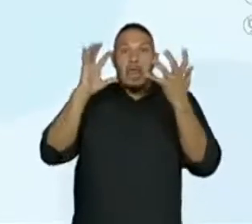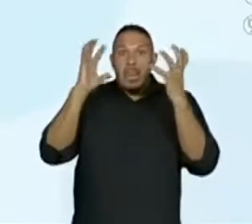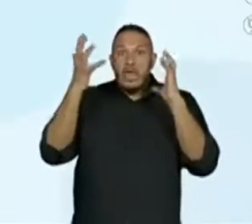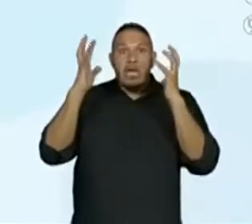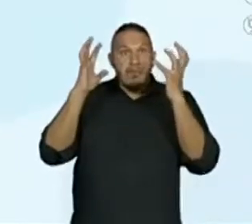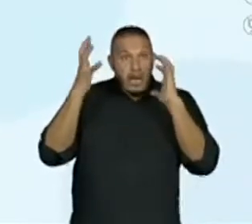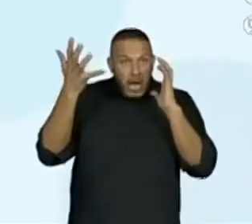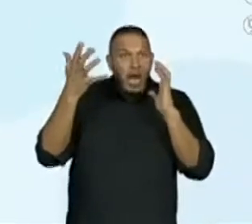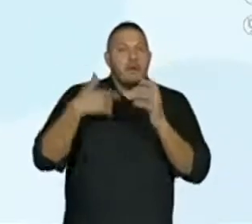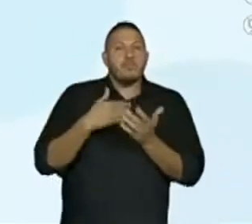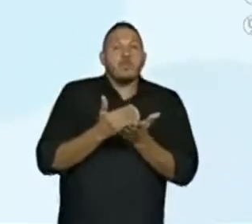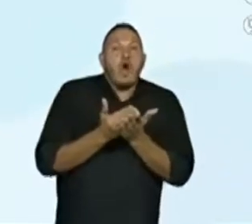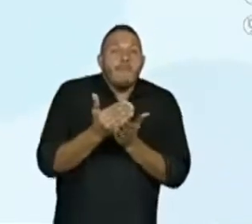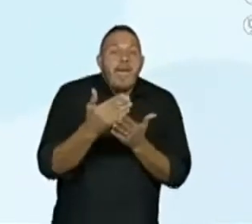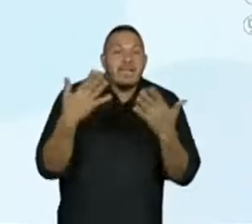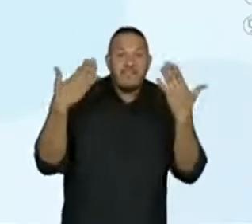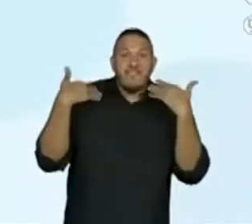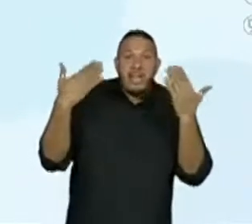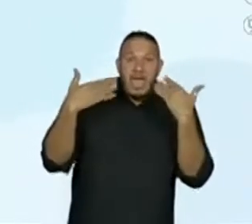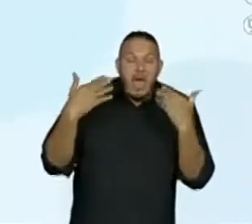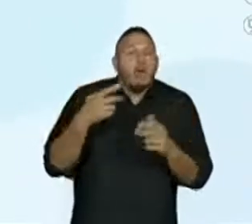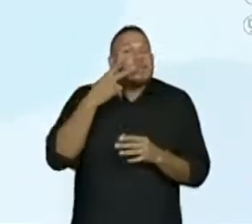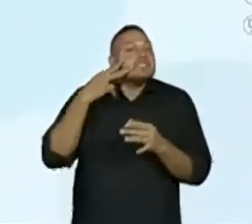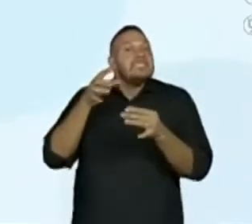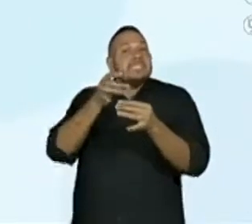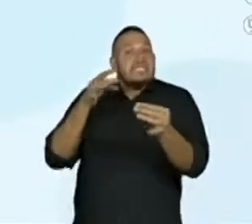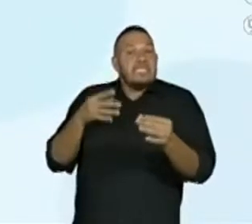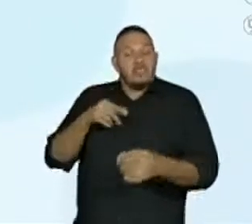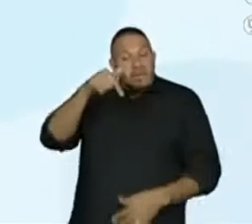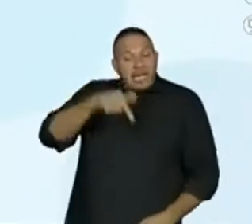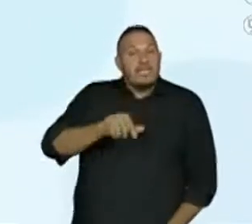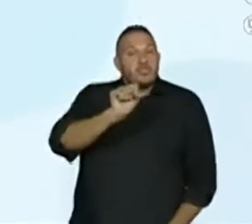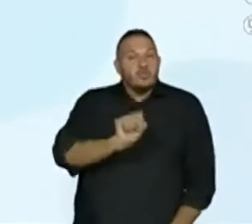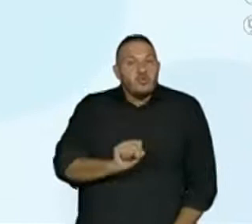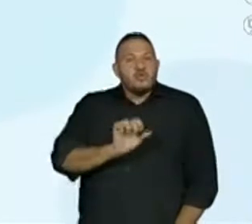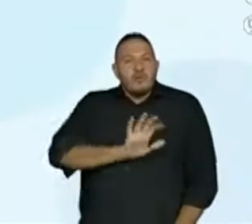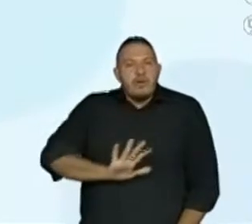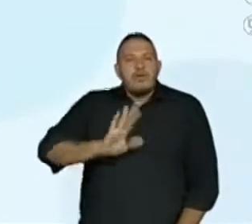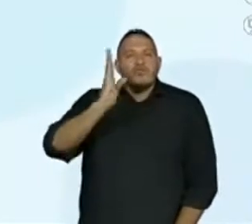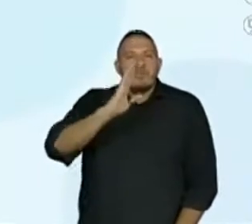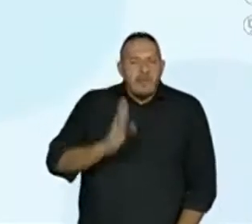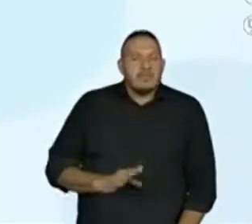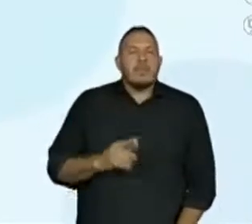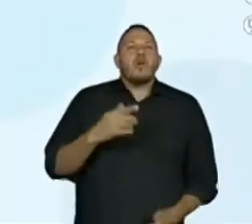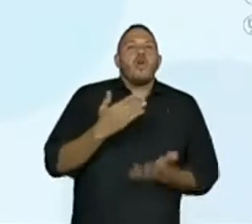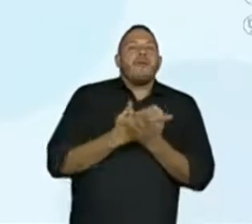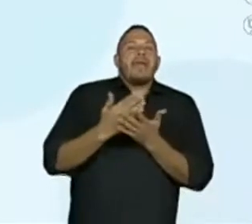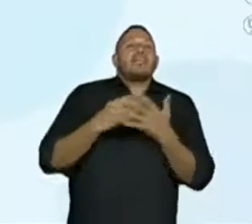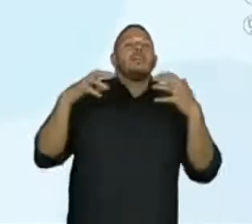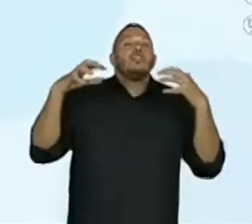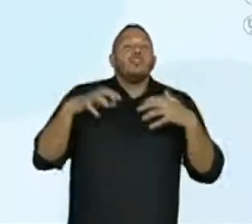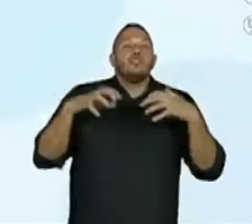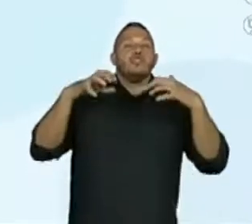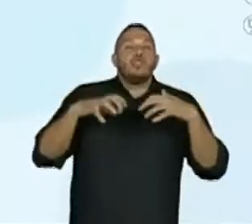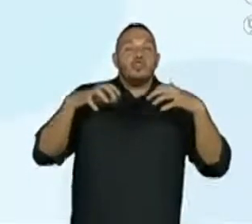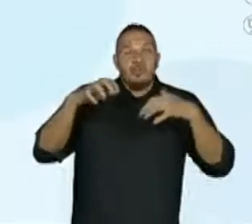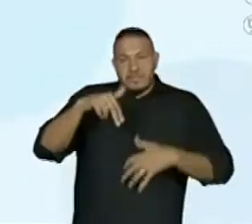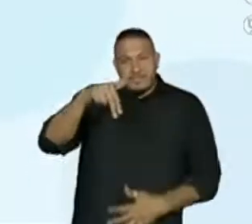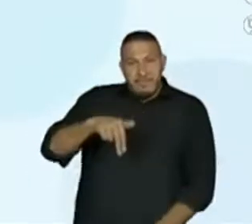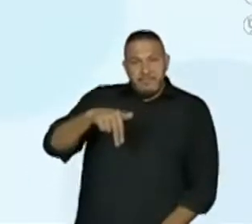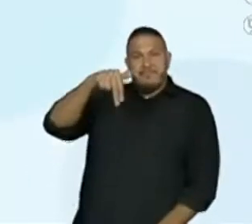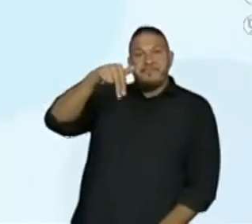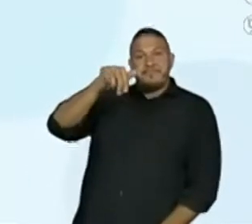verão para os índios do sul do Brasil início da estação chuvosa para os índios do norte do Brasil